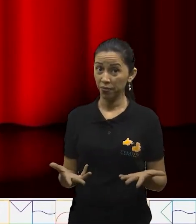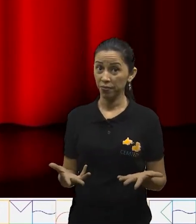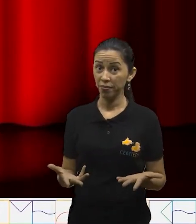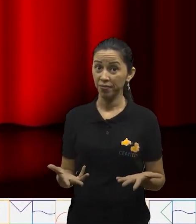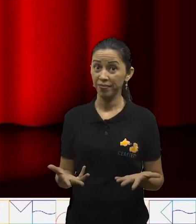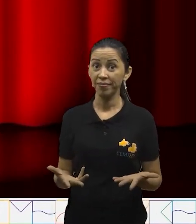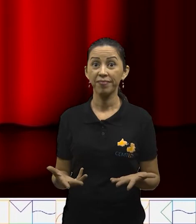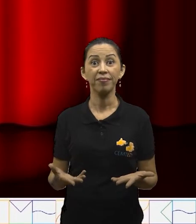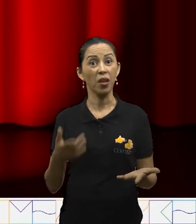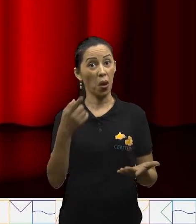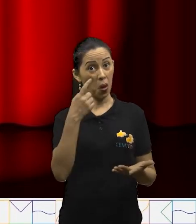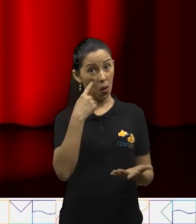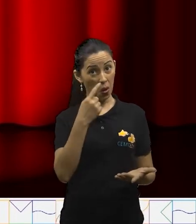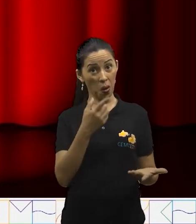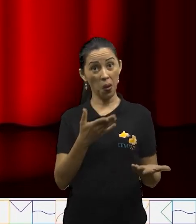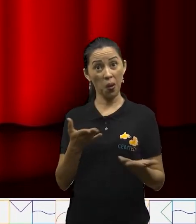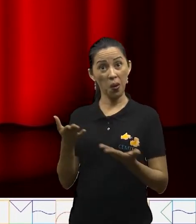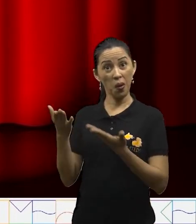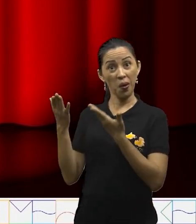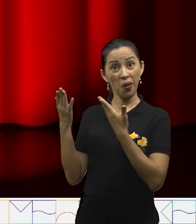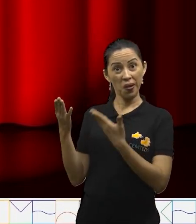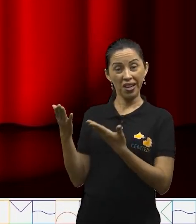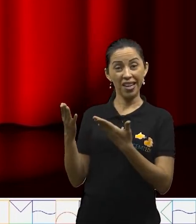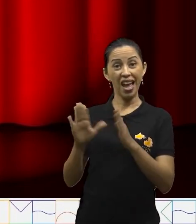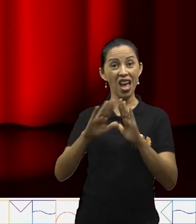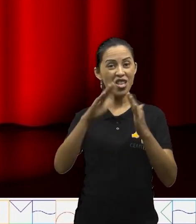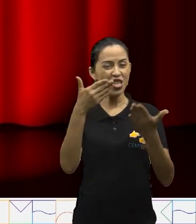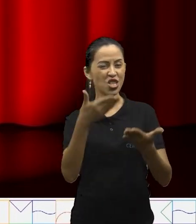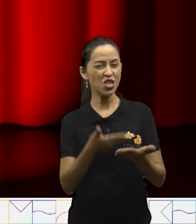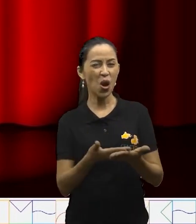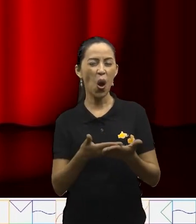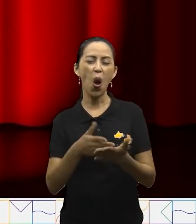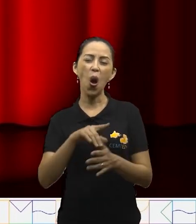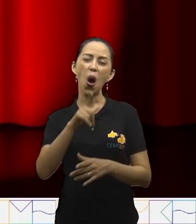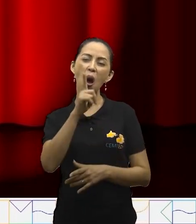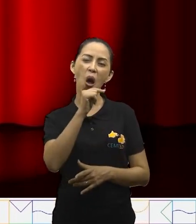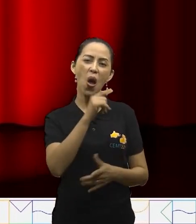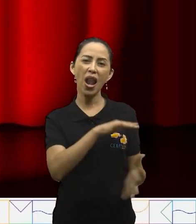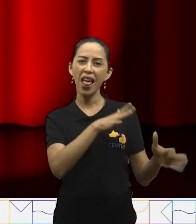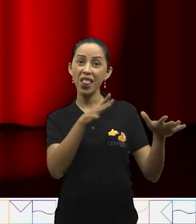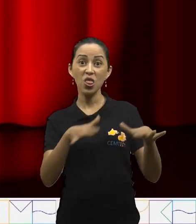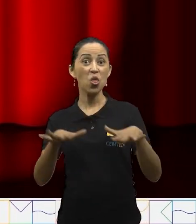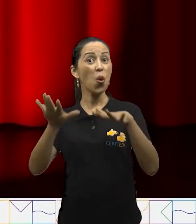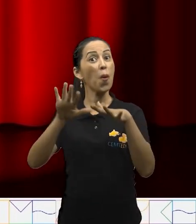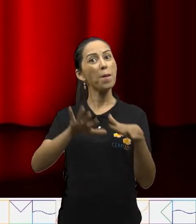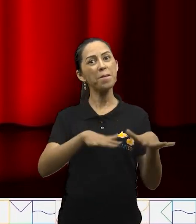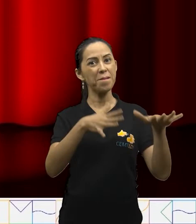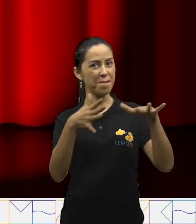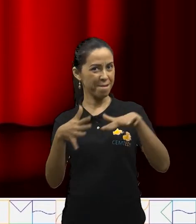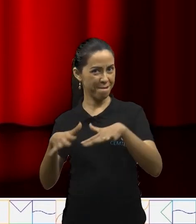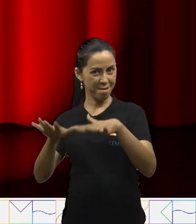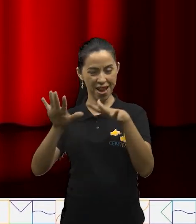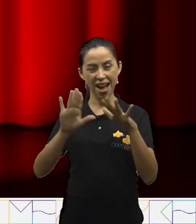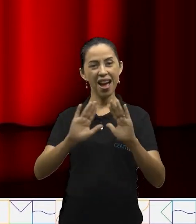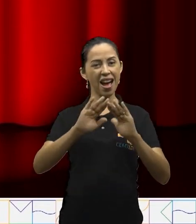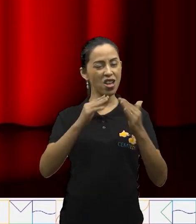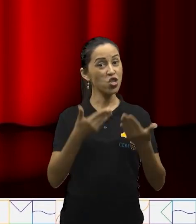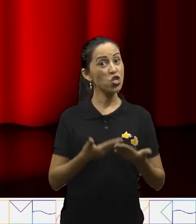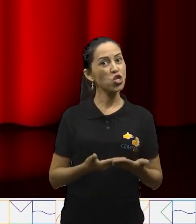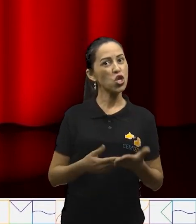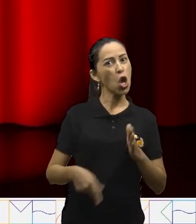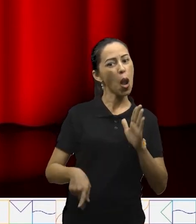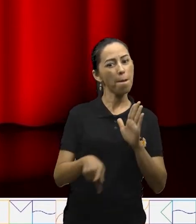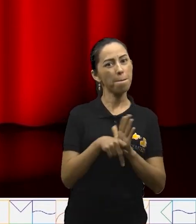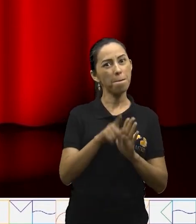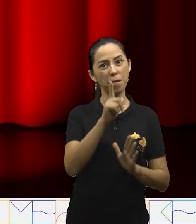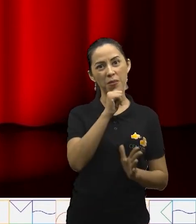Olha só! A Escolinha do Mar. O título do livro é... A Escolinha do